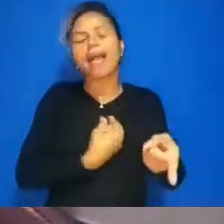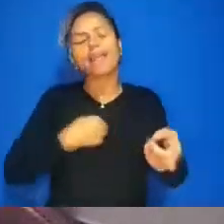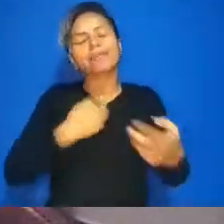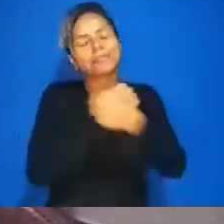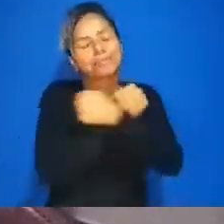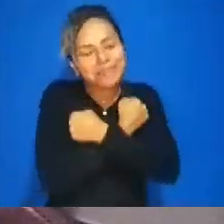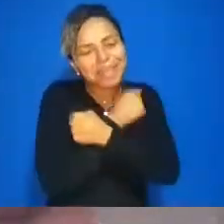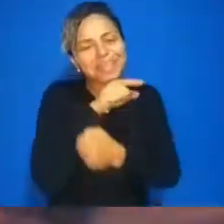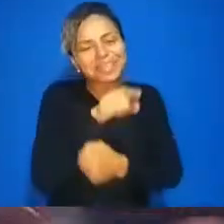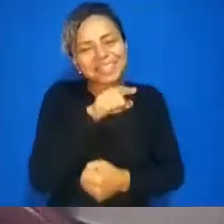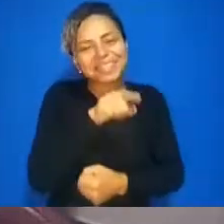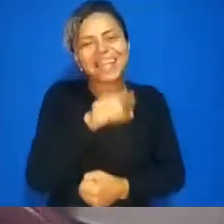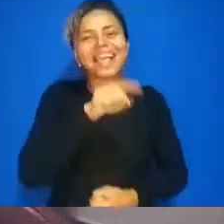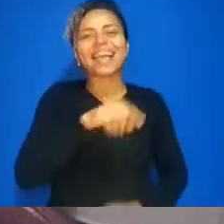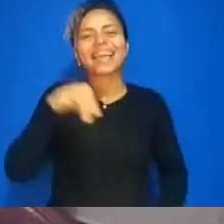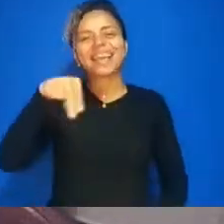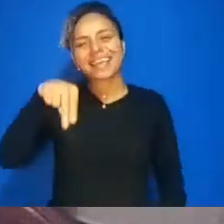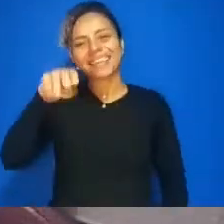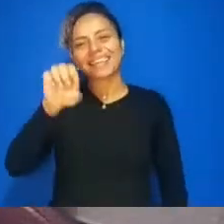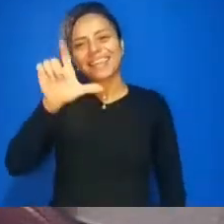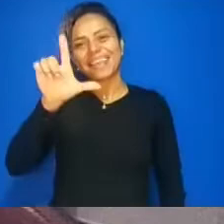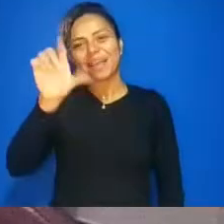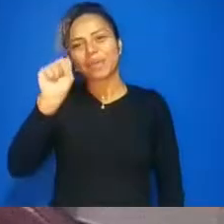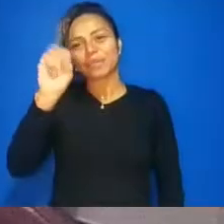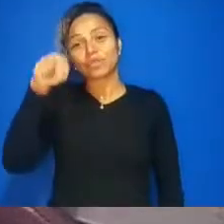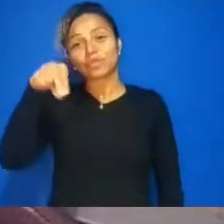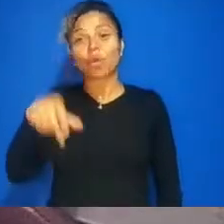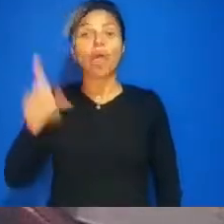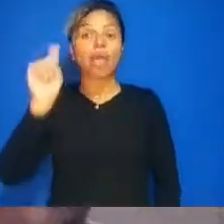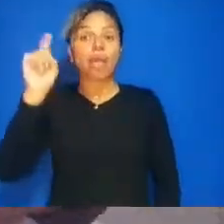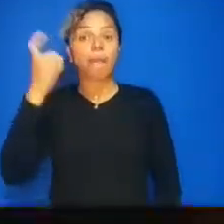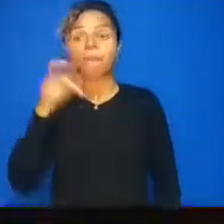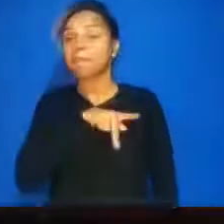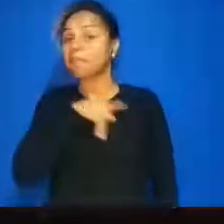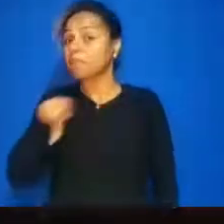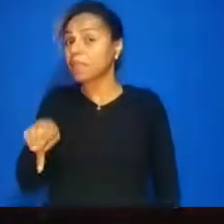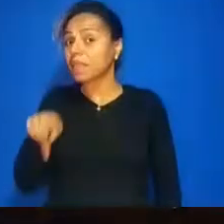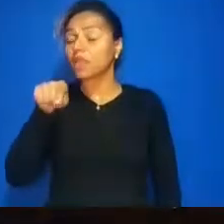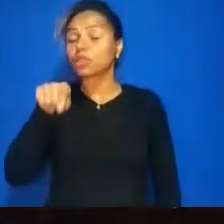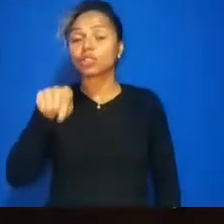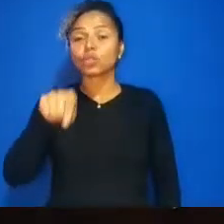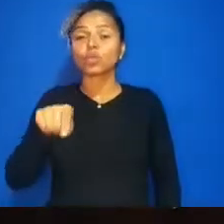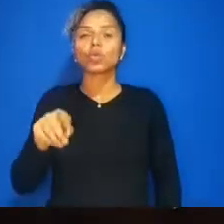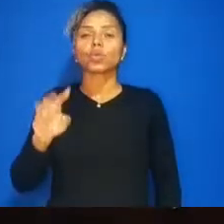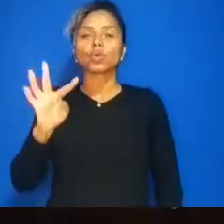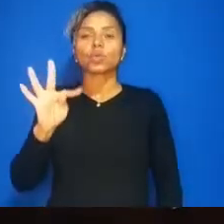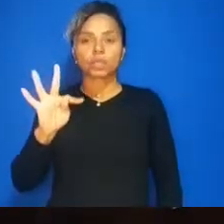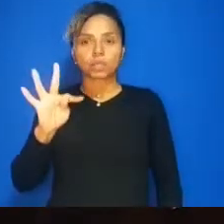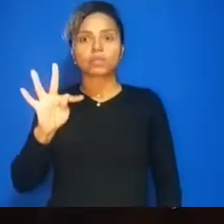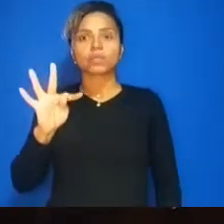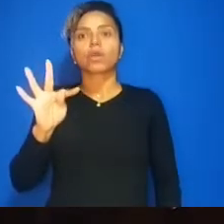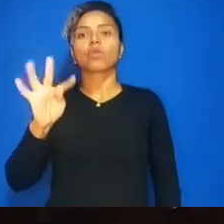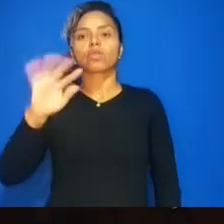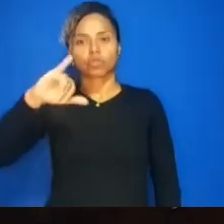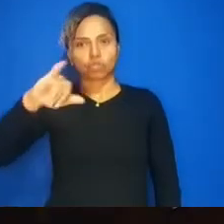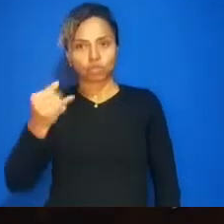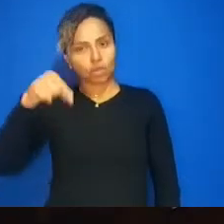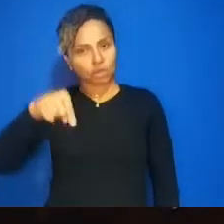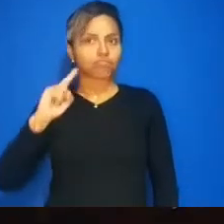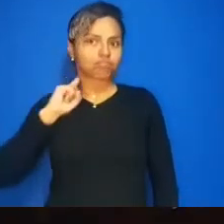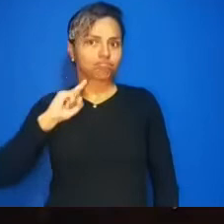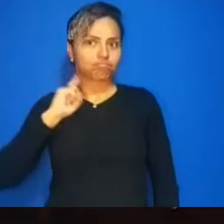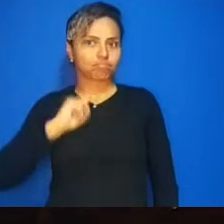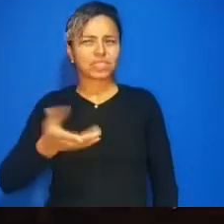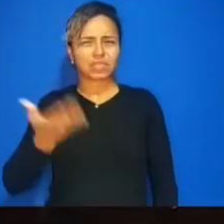o presidente do Tribunal de Justiça de Minas Gerais naquela oportunidade em 2019 dizer que o envolvimento de